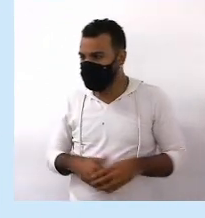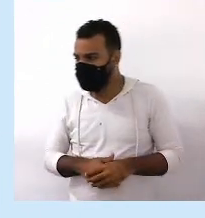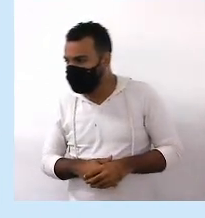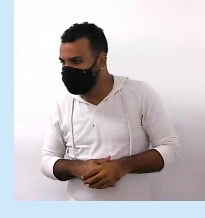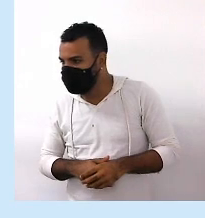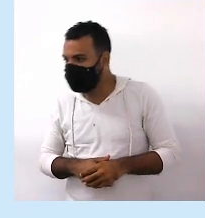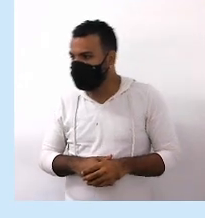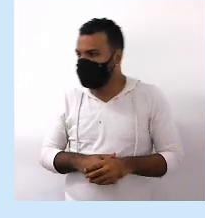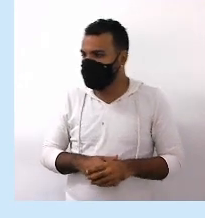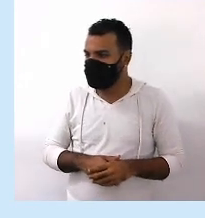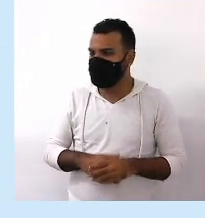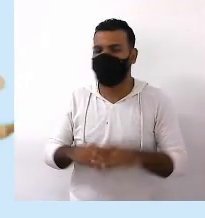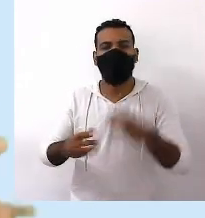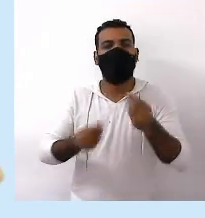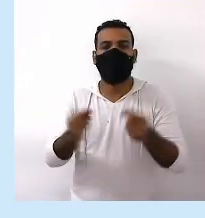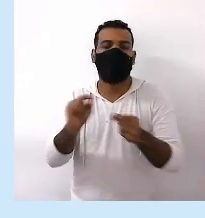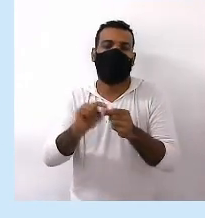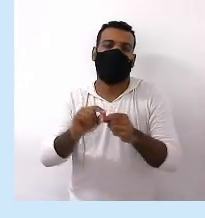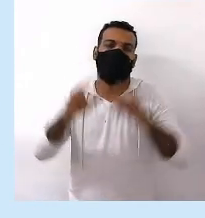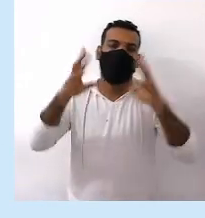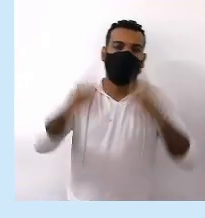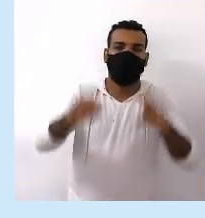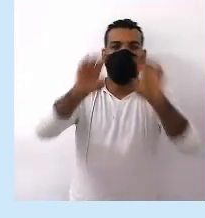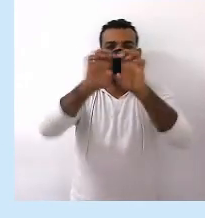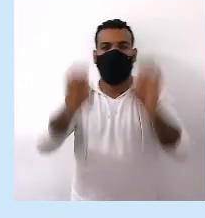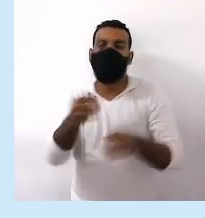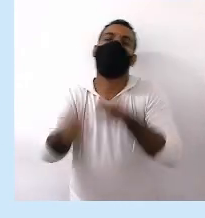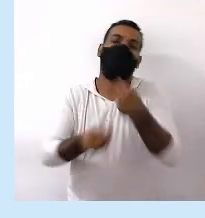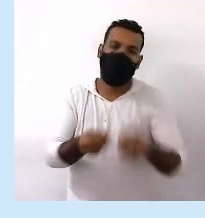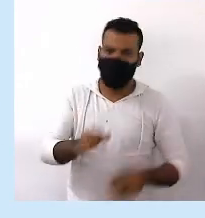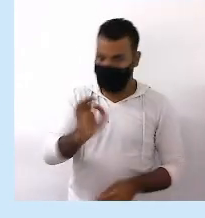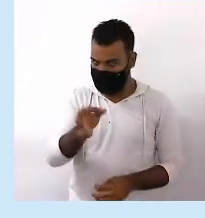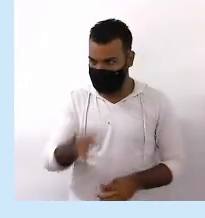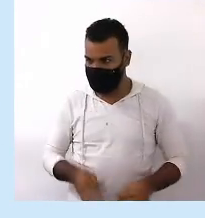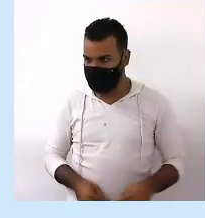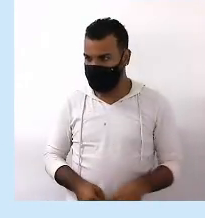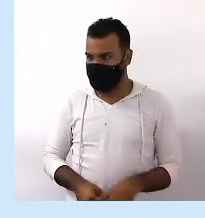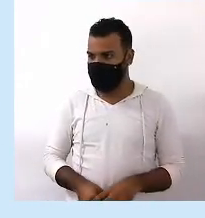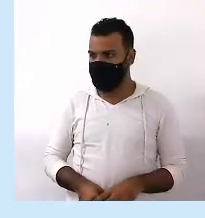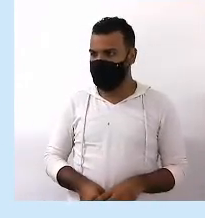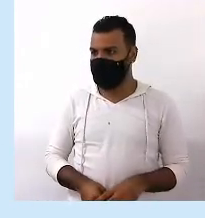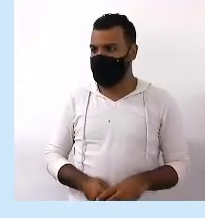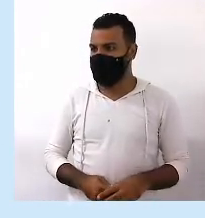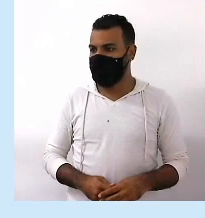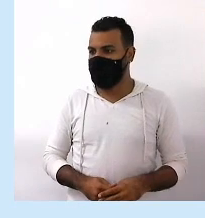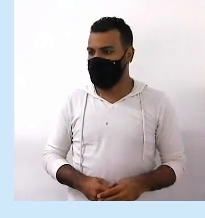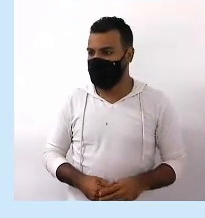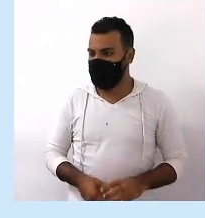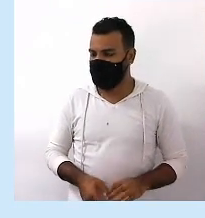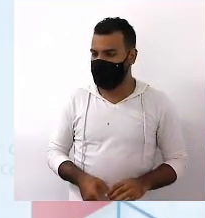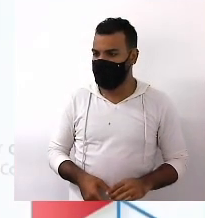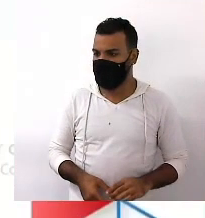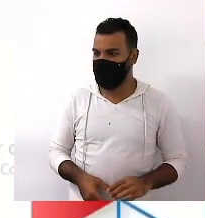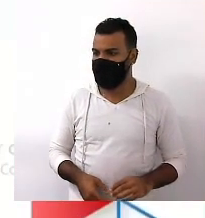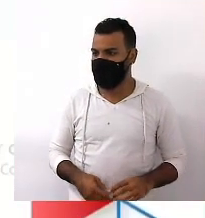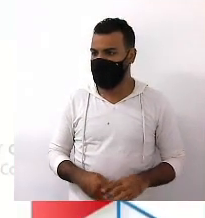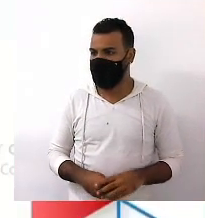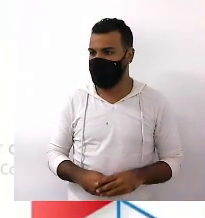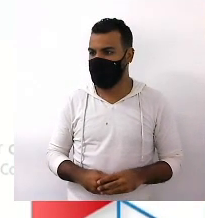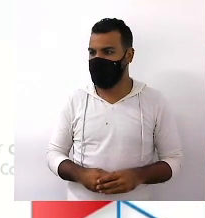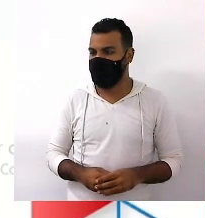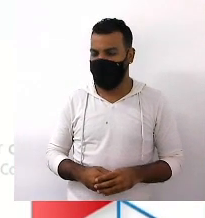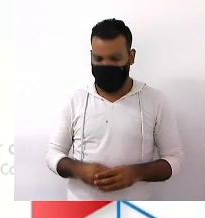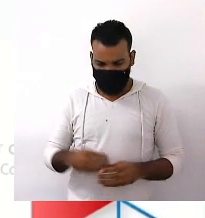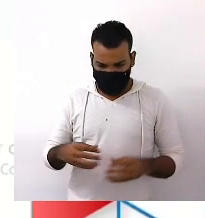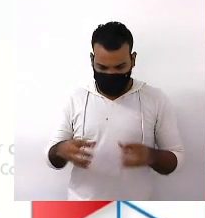toda essa estrutura Como é composto toda essa estrutura Beleza? Para começar, observem aí Viver em sociedade